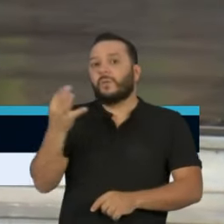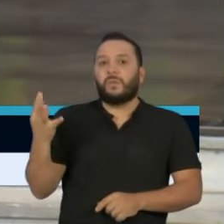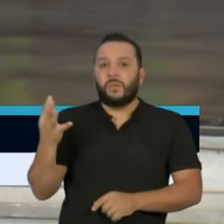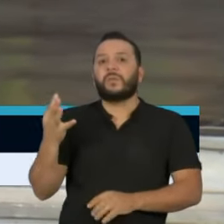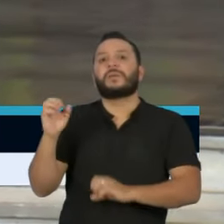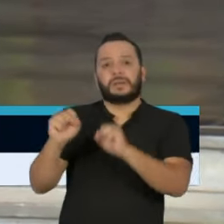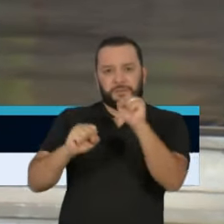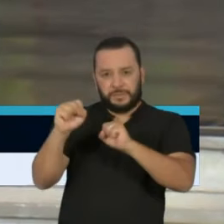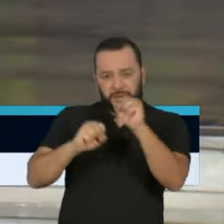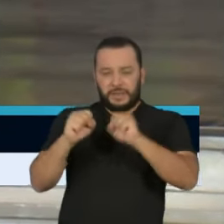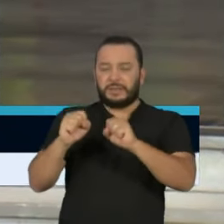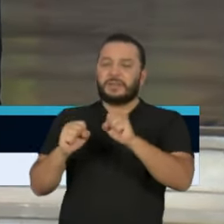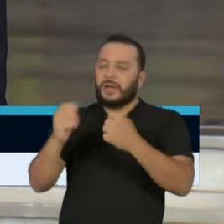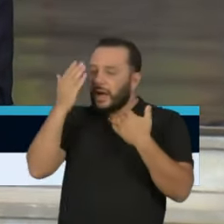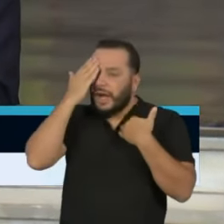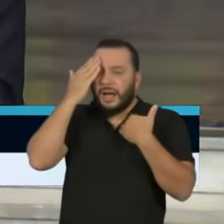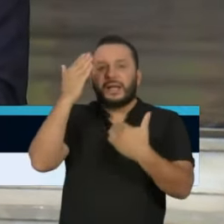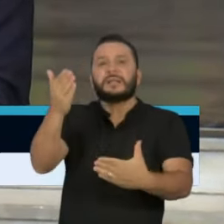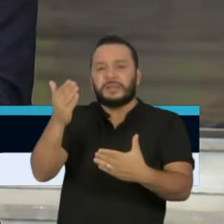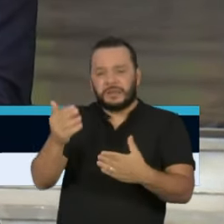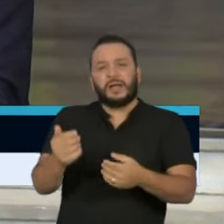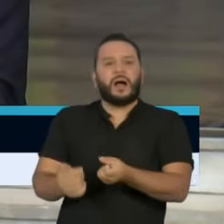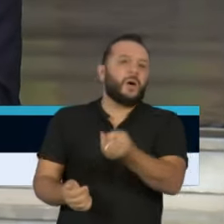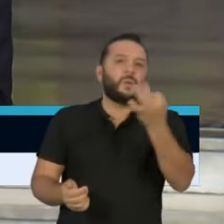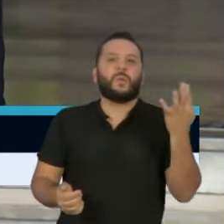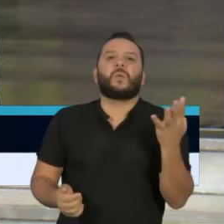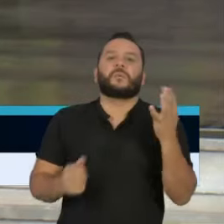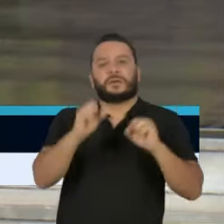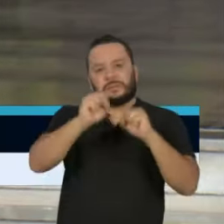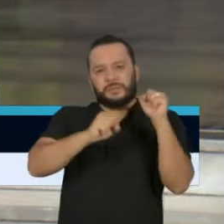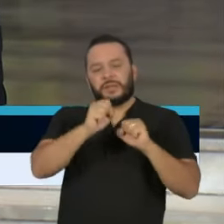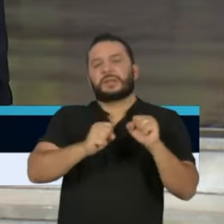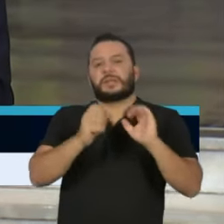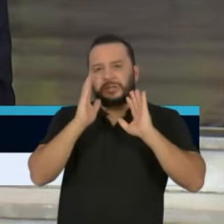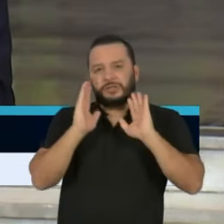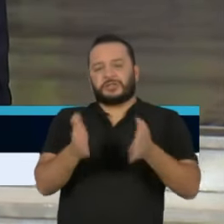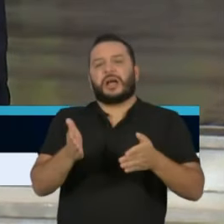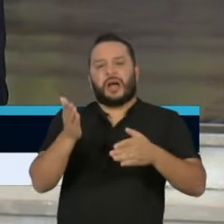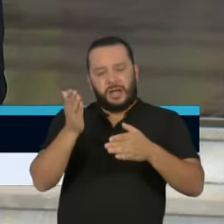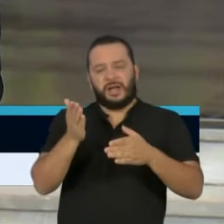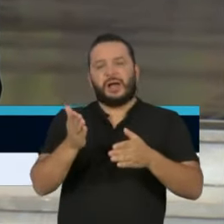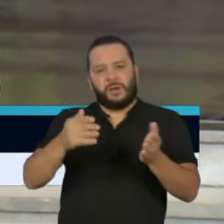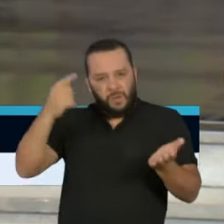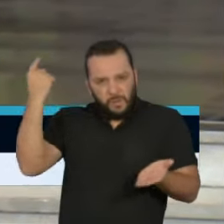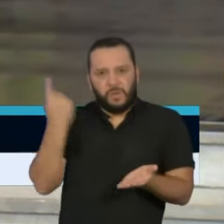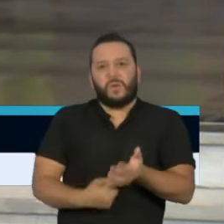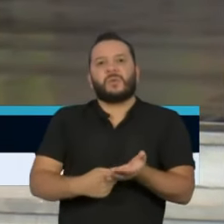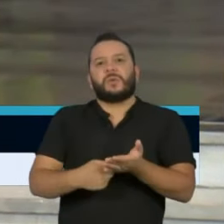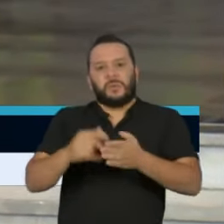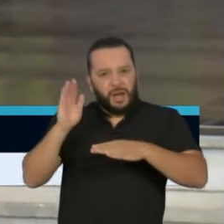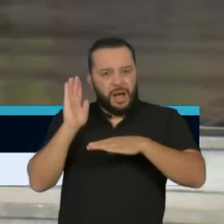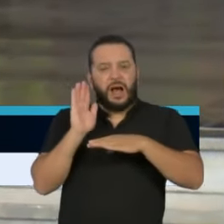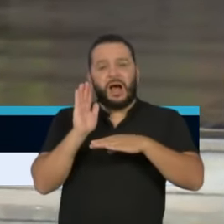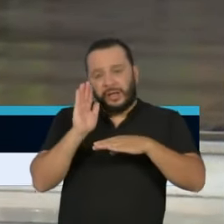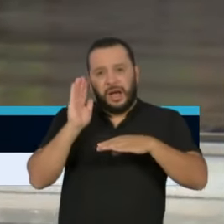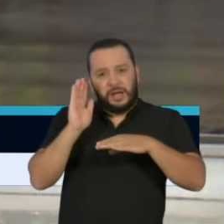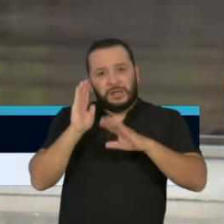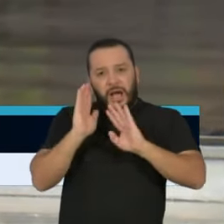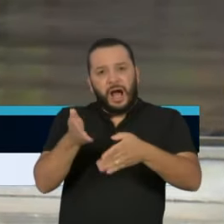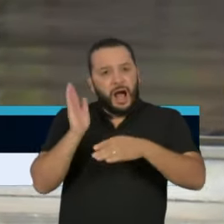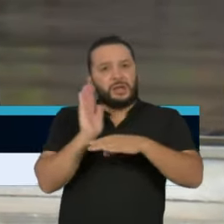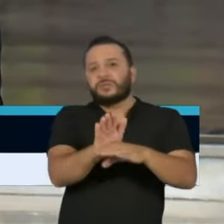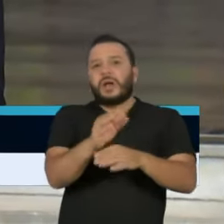nominar todas aqui, mas algumas que já assumiram publicamente o compromisso de não demitir.